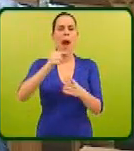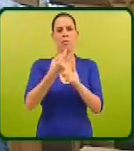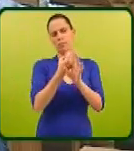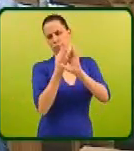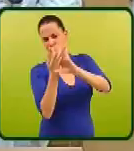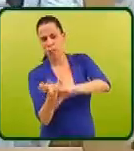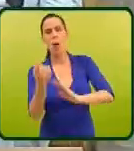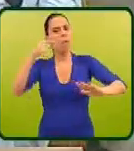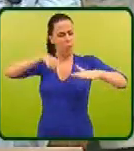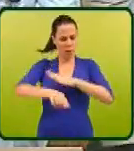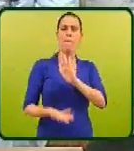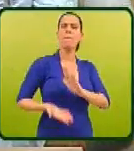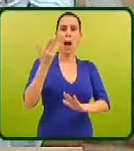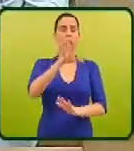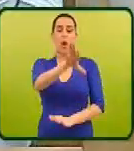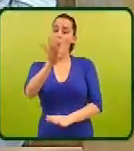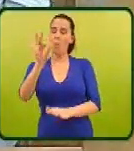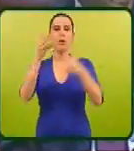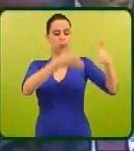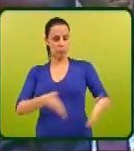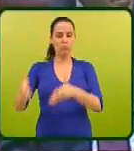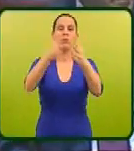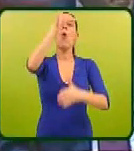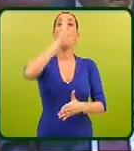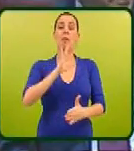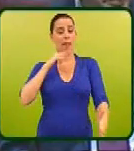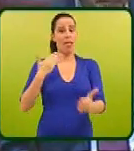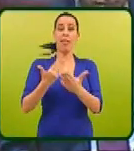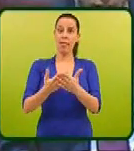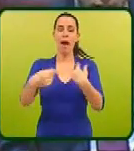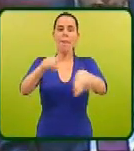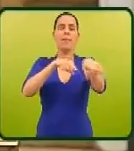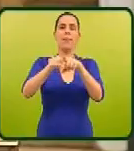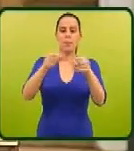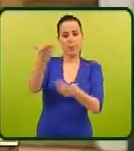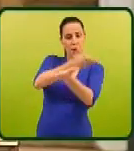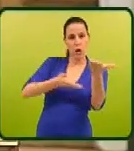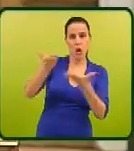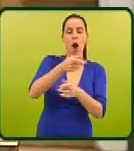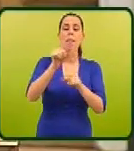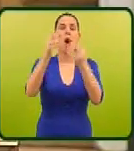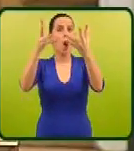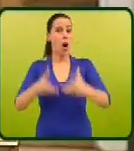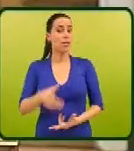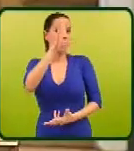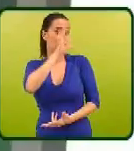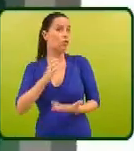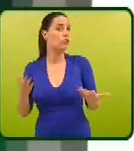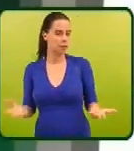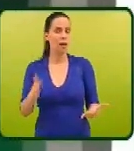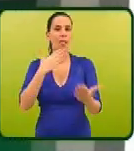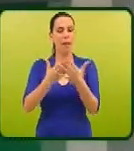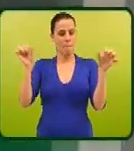vasto e mais profundo. As opções e o rumo que o governo está a tomar com a política económica e com o orçamento do Estado